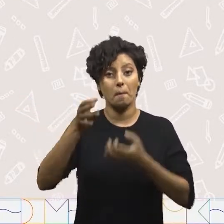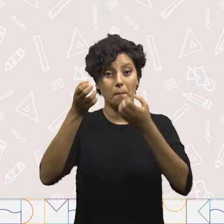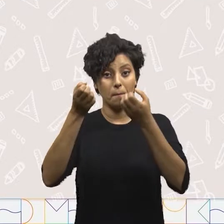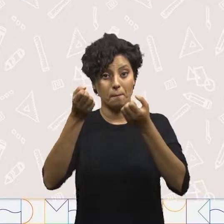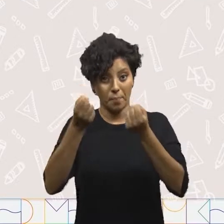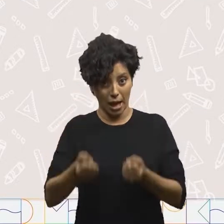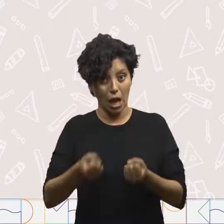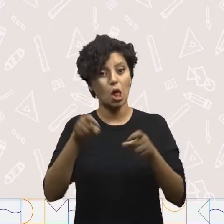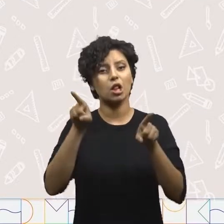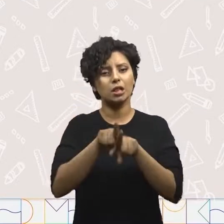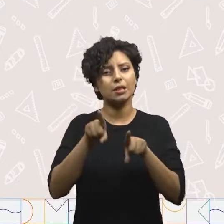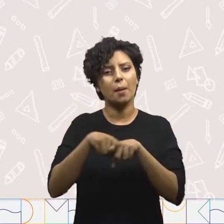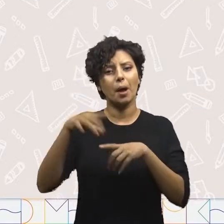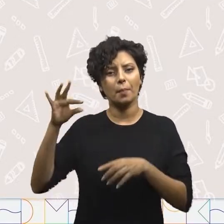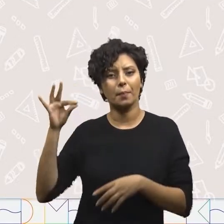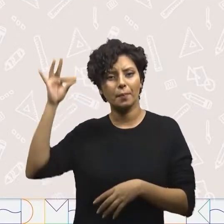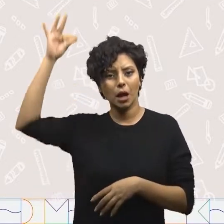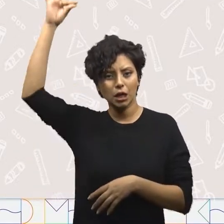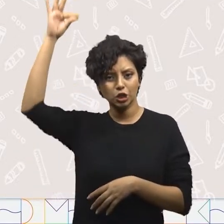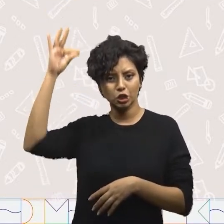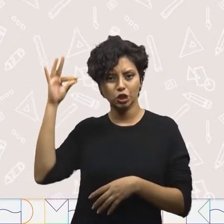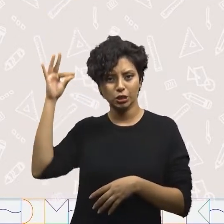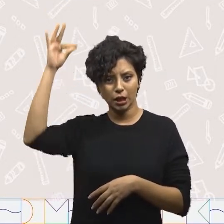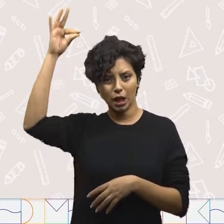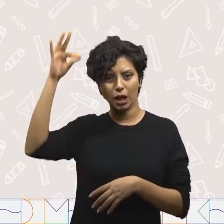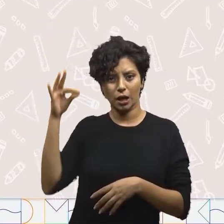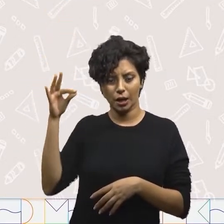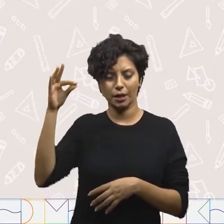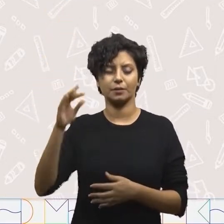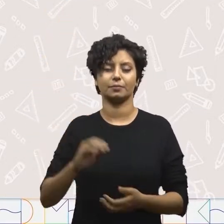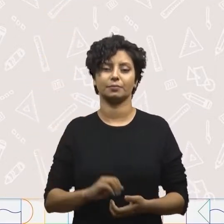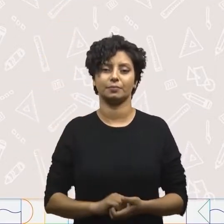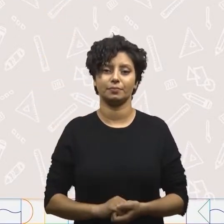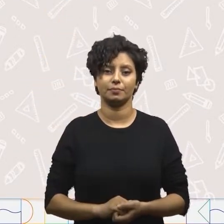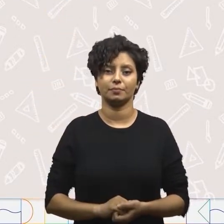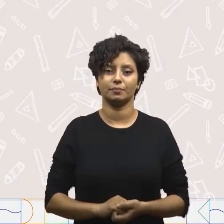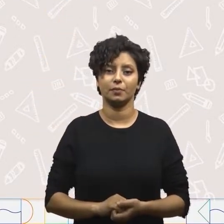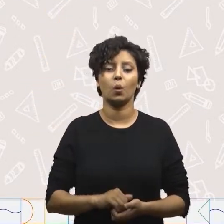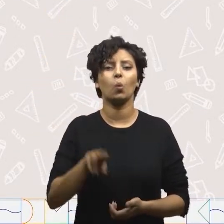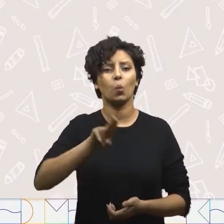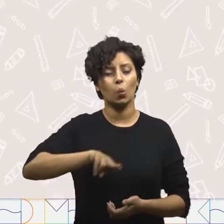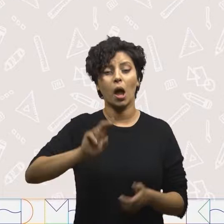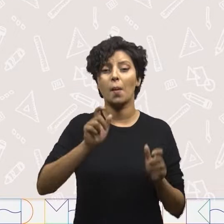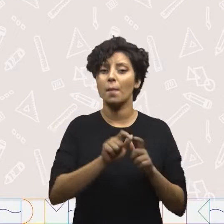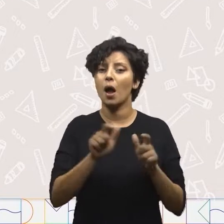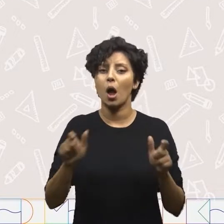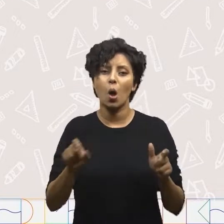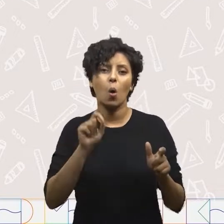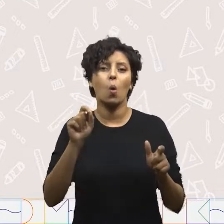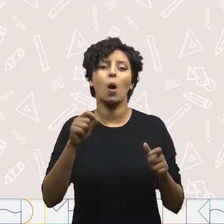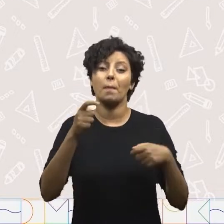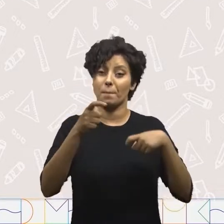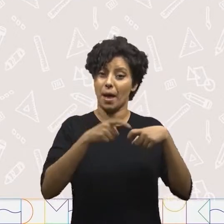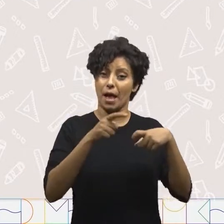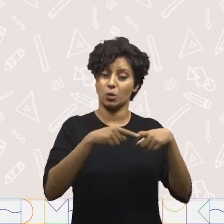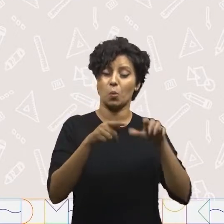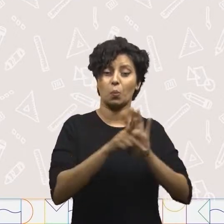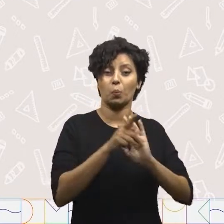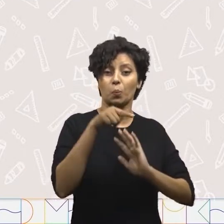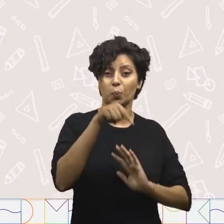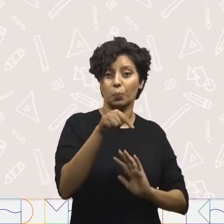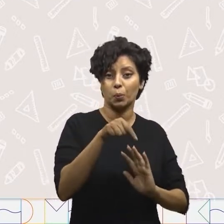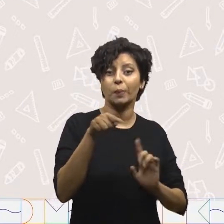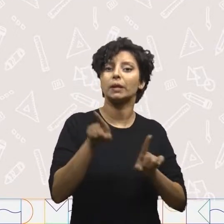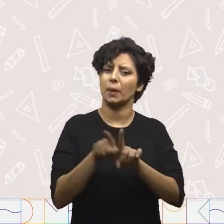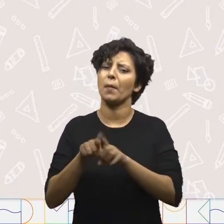utilizada tanto para pesar quanto para medir as pessoas. Muito utilizadas em consultórios médicos